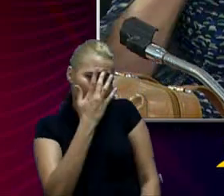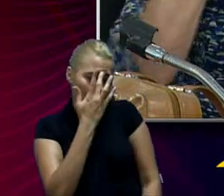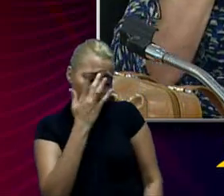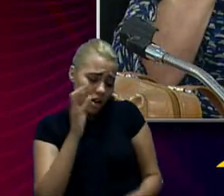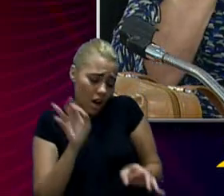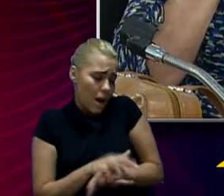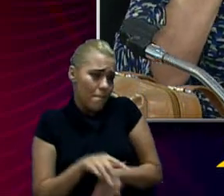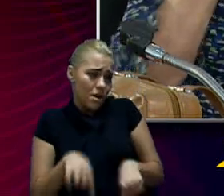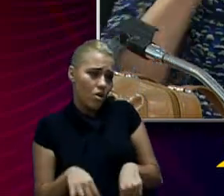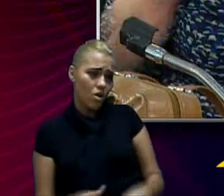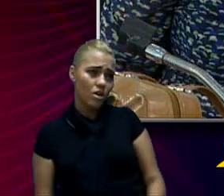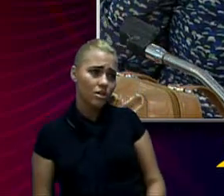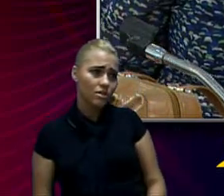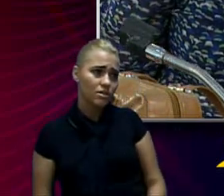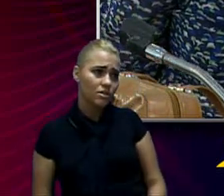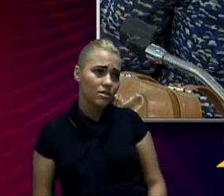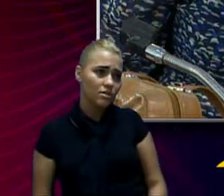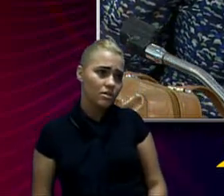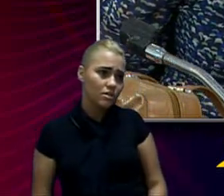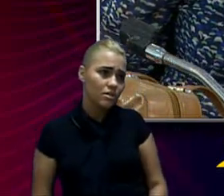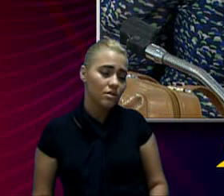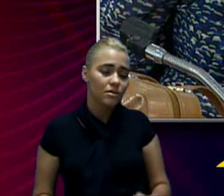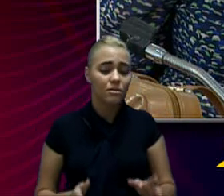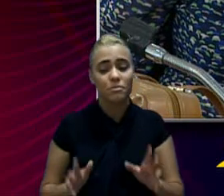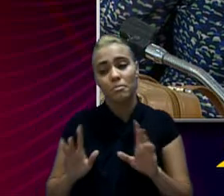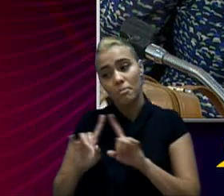acabando. Ah, sim, até agora. Nós ainda temos aí